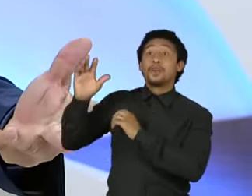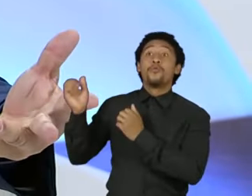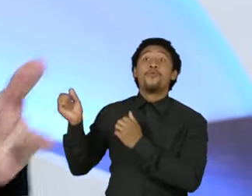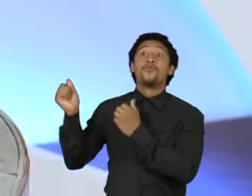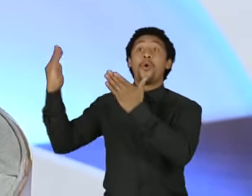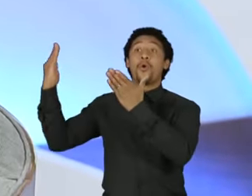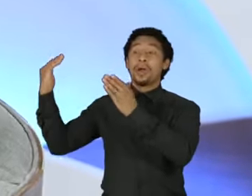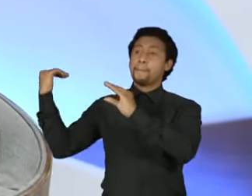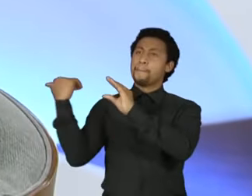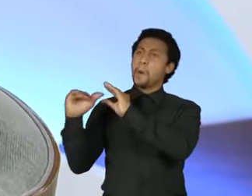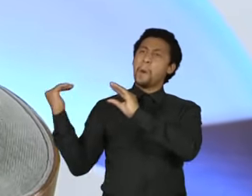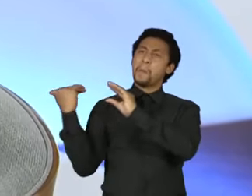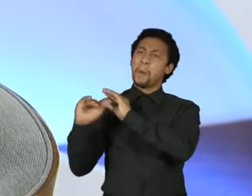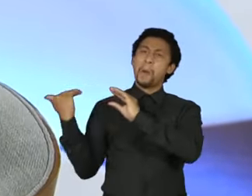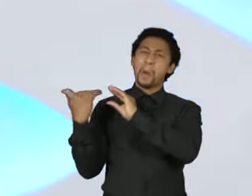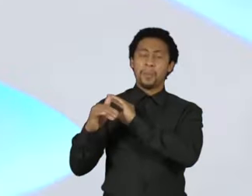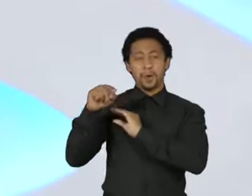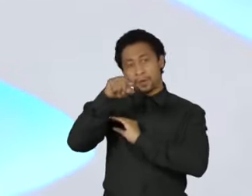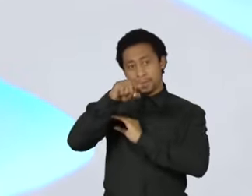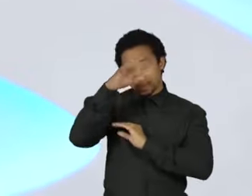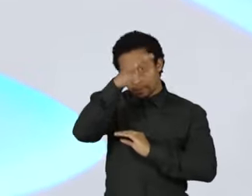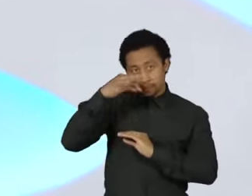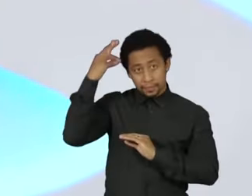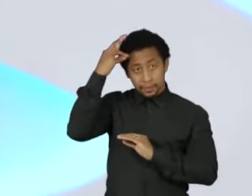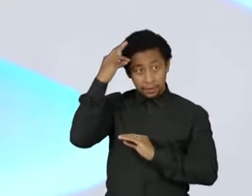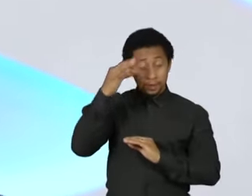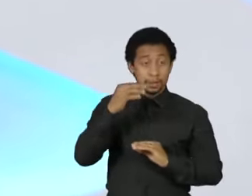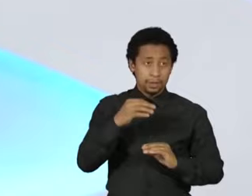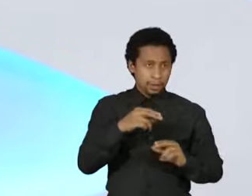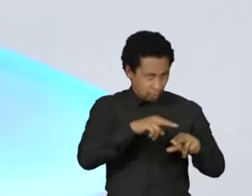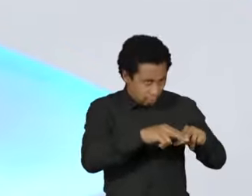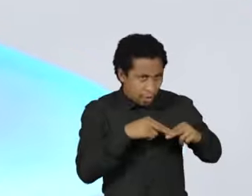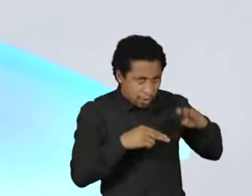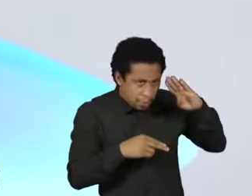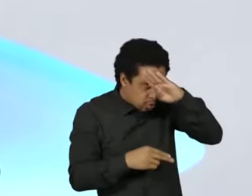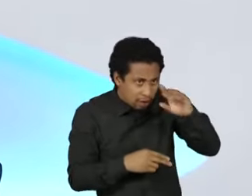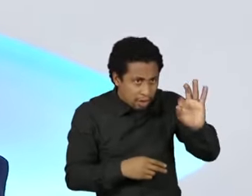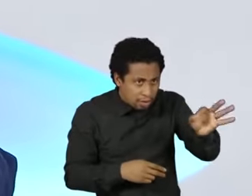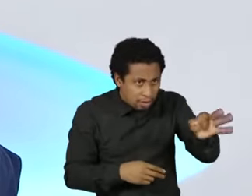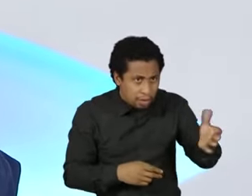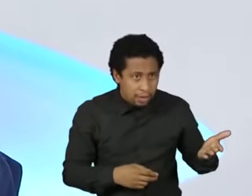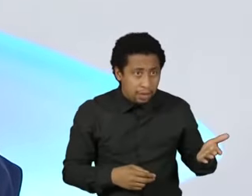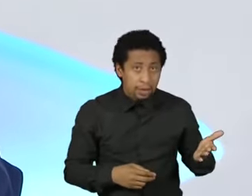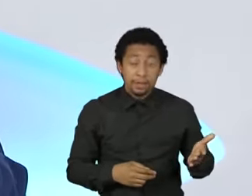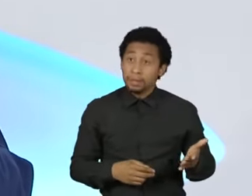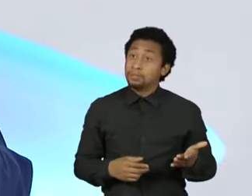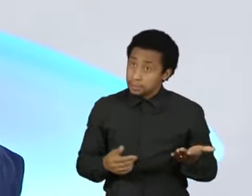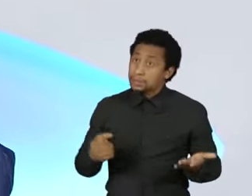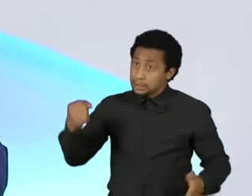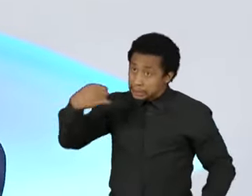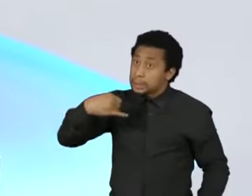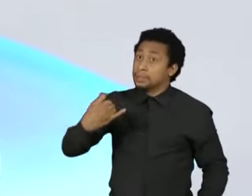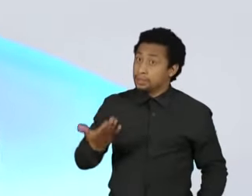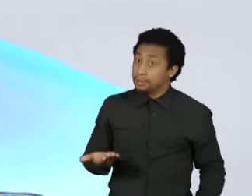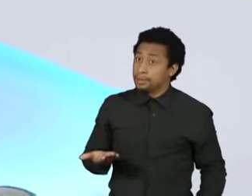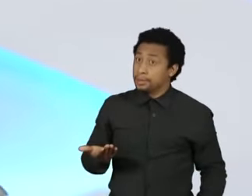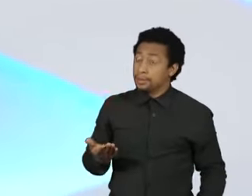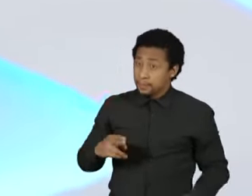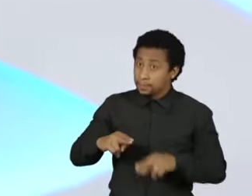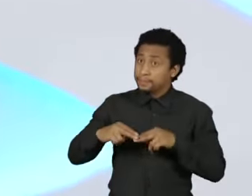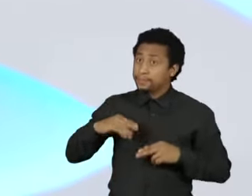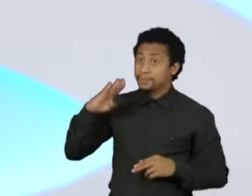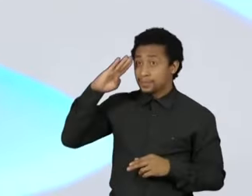que estava em curso. O apoio do Bolsonaro, então, do Estado. Eu, só para lembrar, claro, só para lembrar,